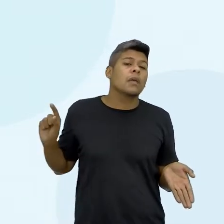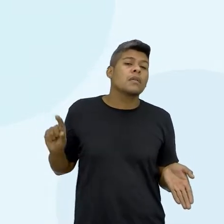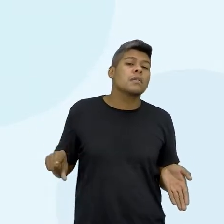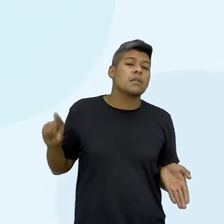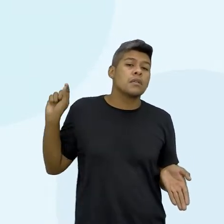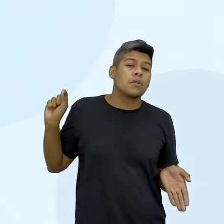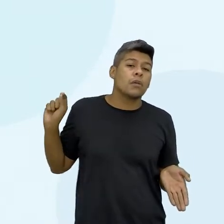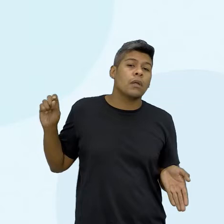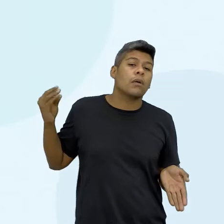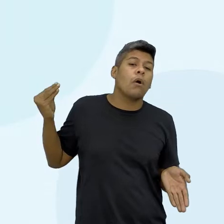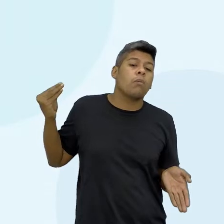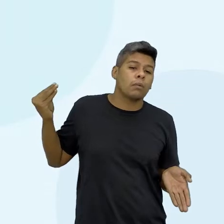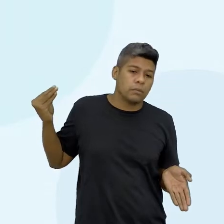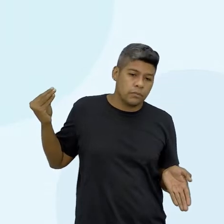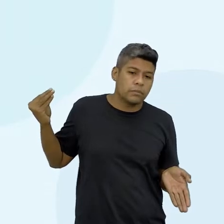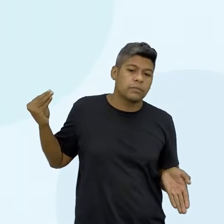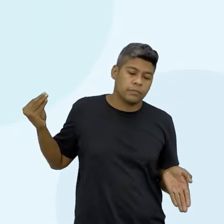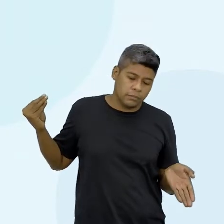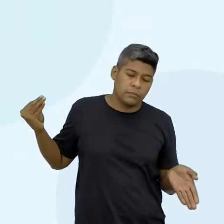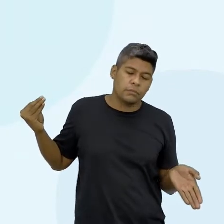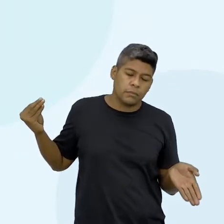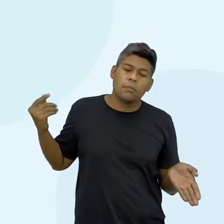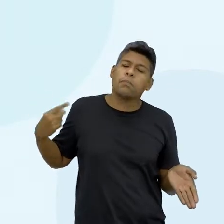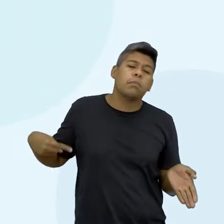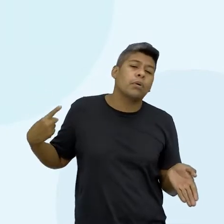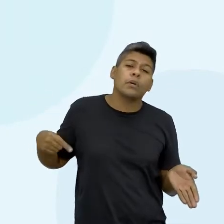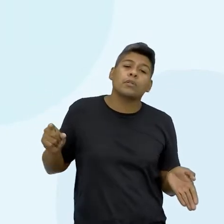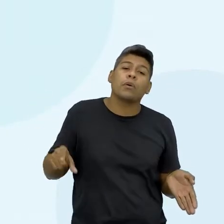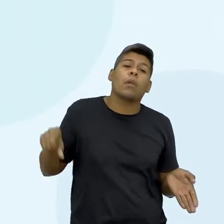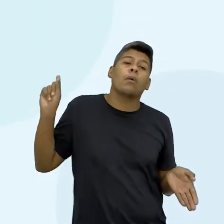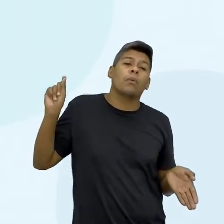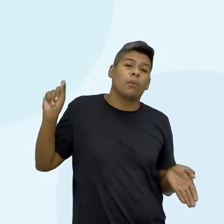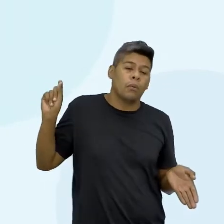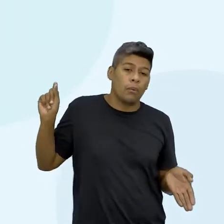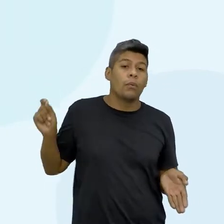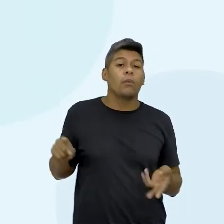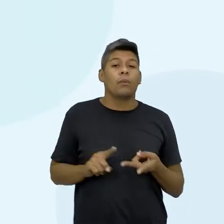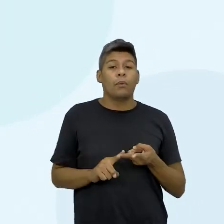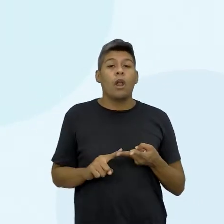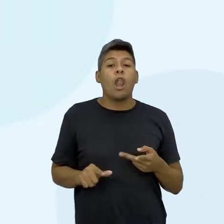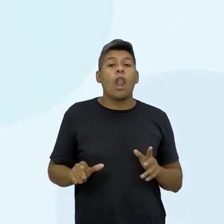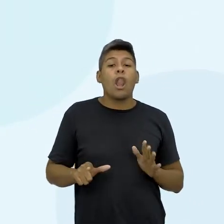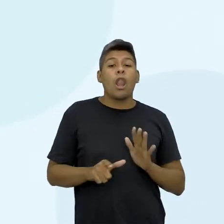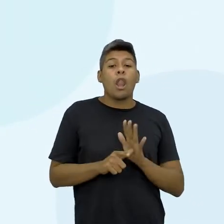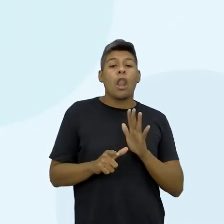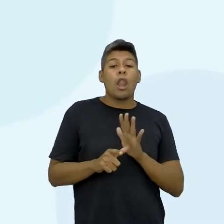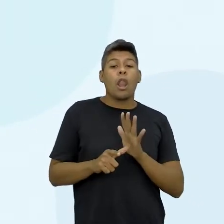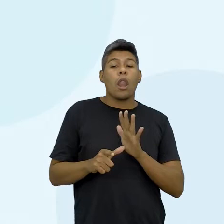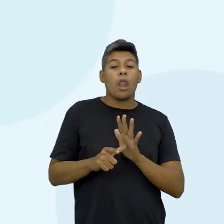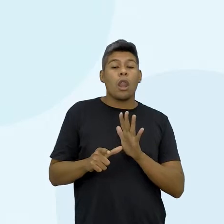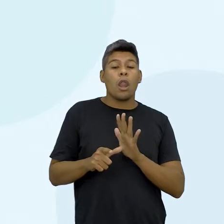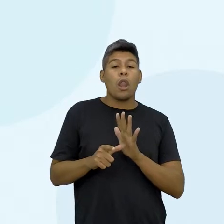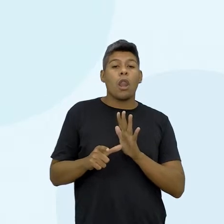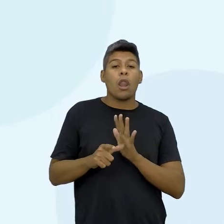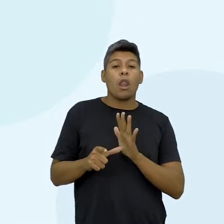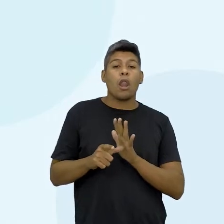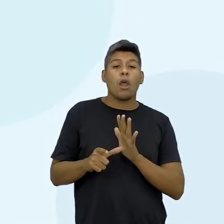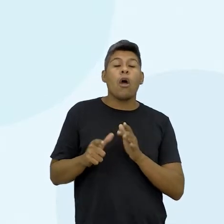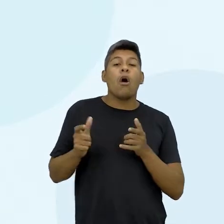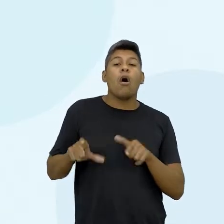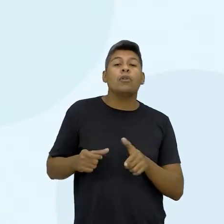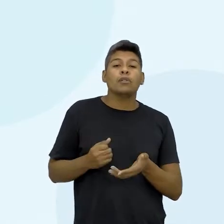esse produto, o que fez você escolher esse produto, a loja que pretende realizar a compra,